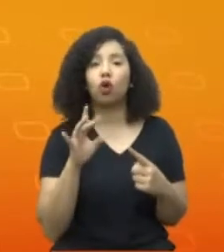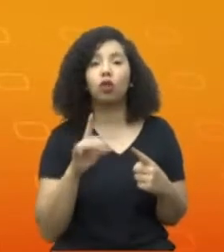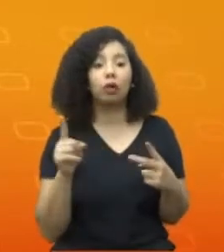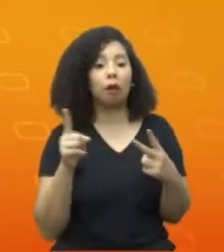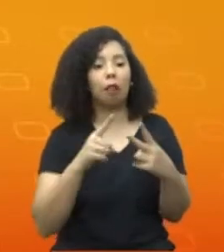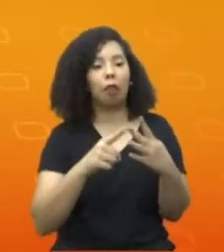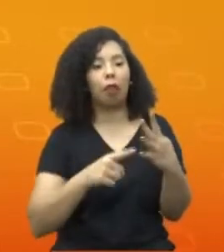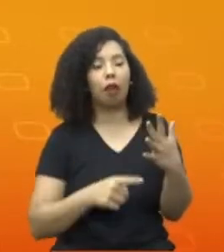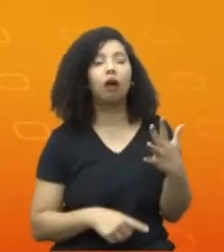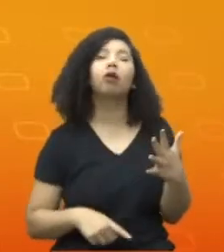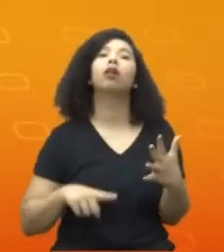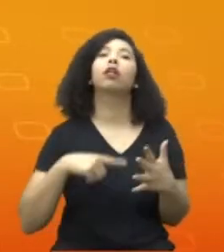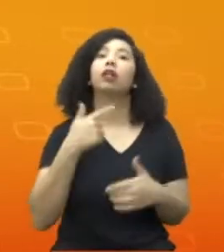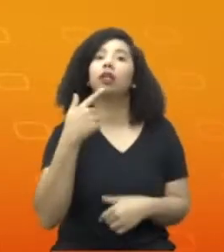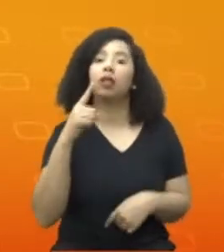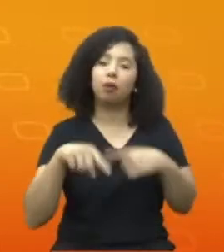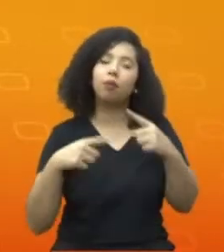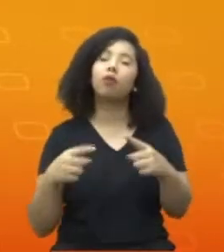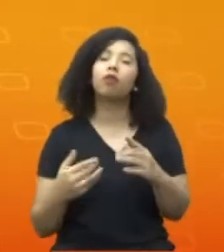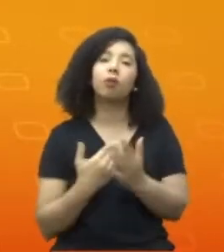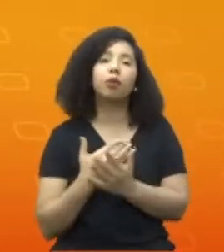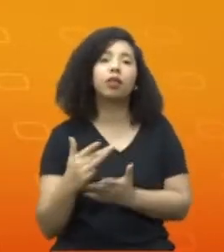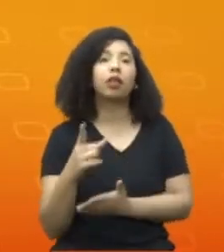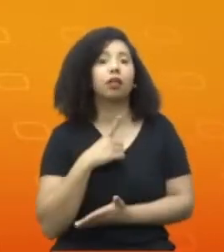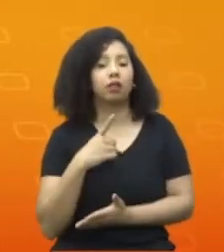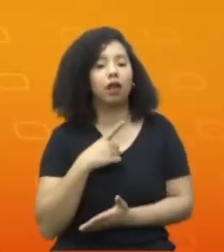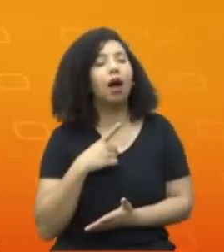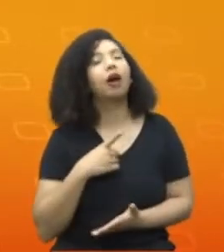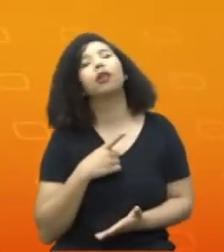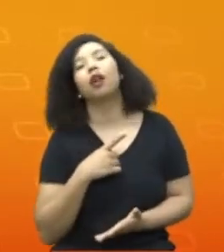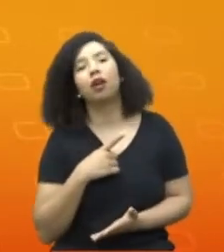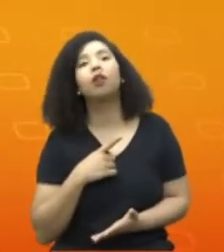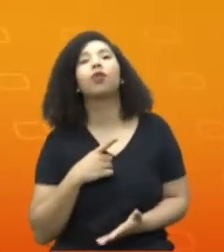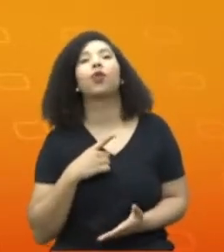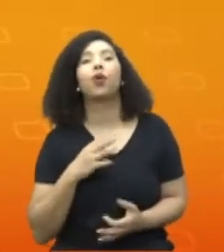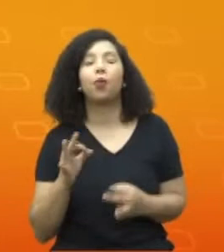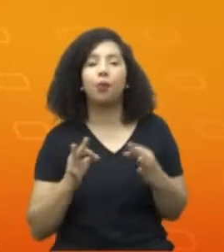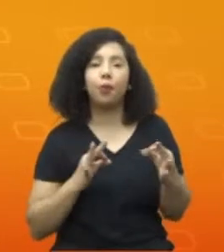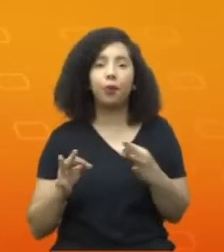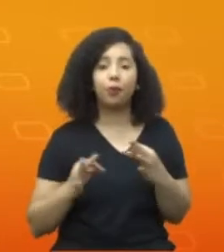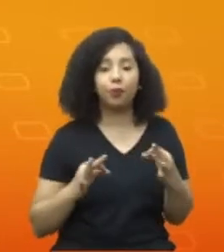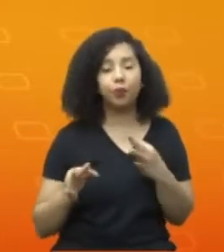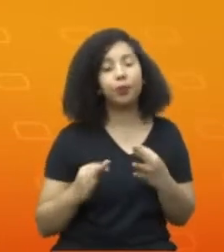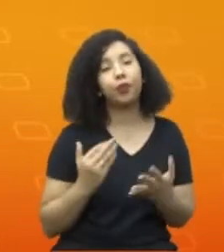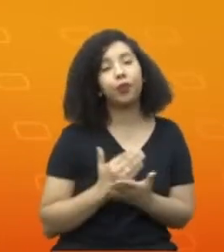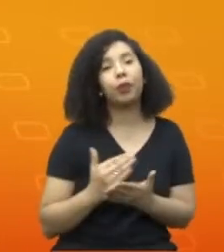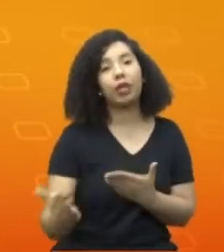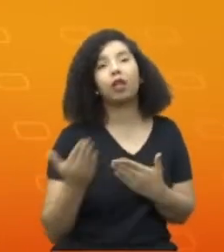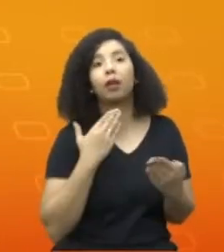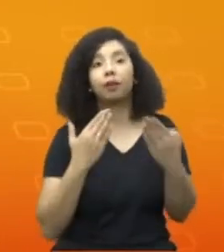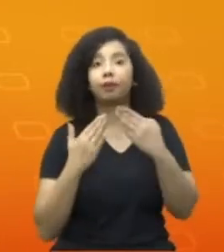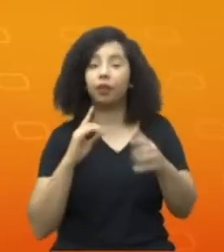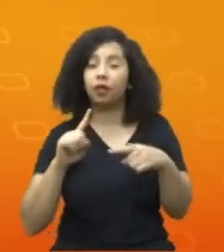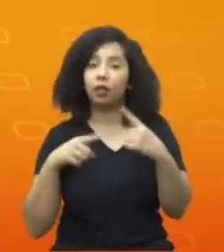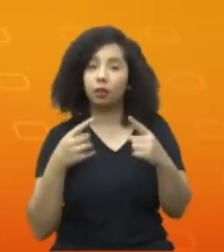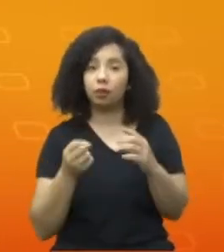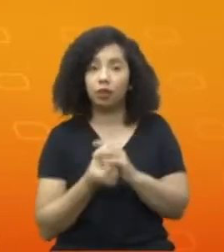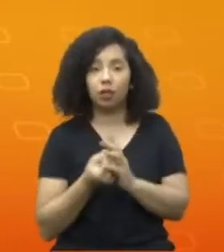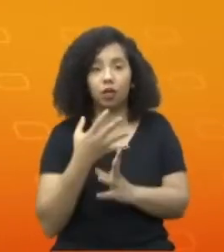nós precisaremos debater, discutir e aprimorar isso e formar uma opinião firme, forte,